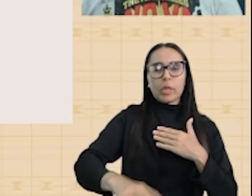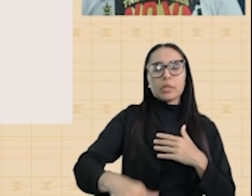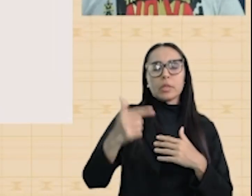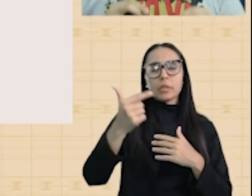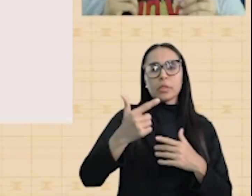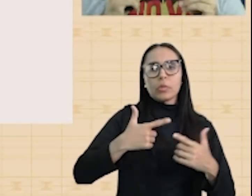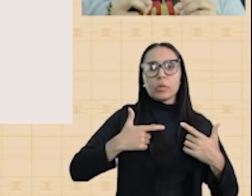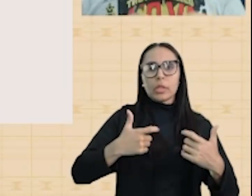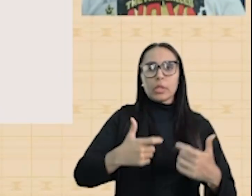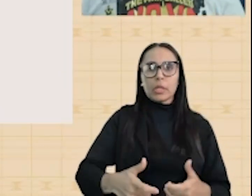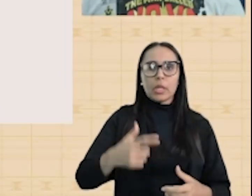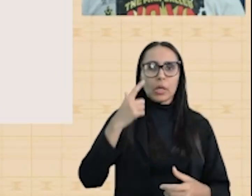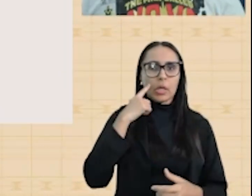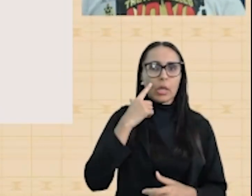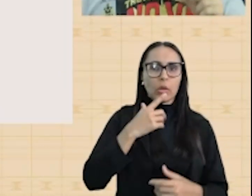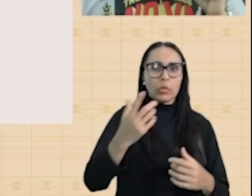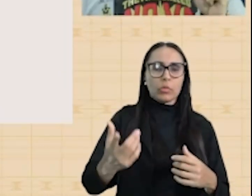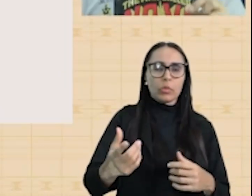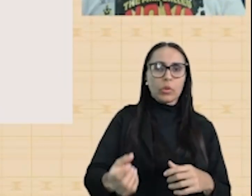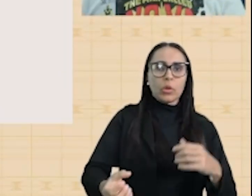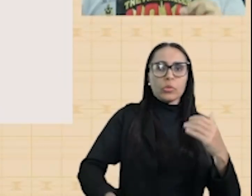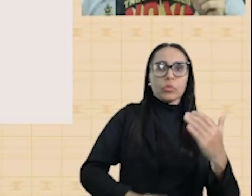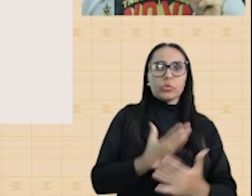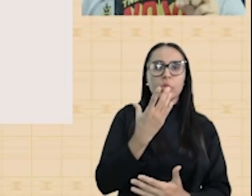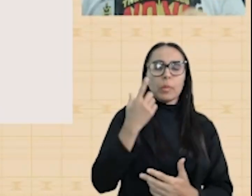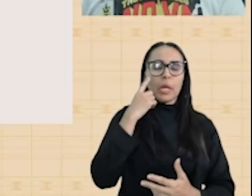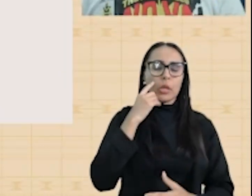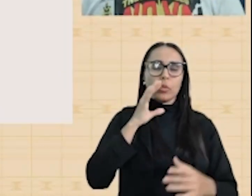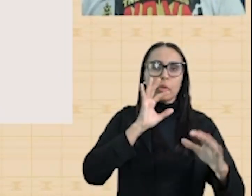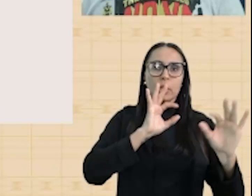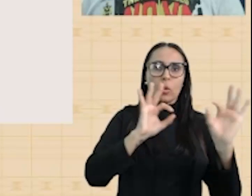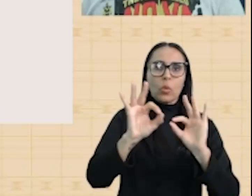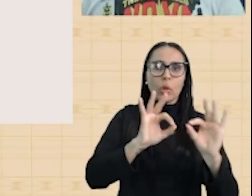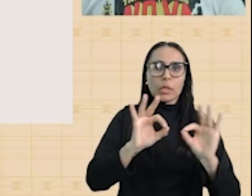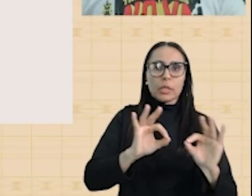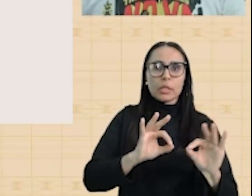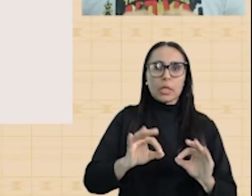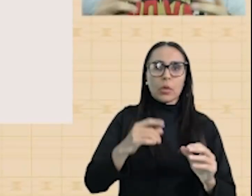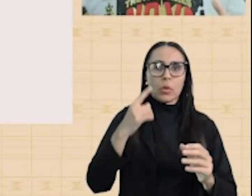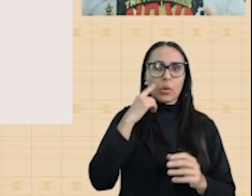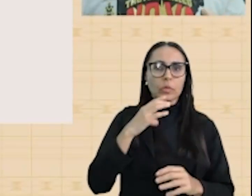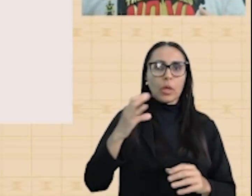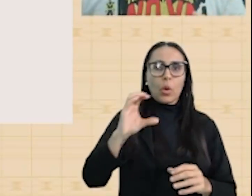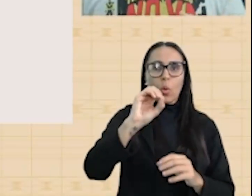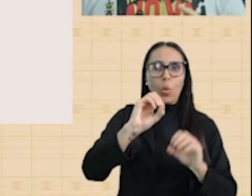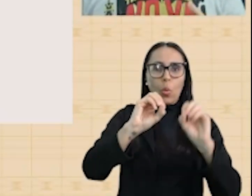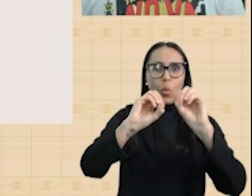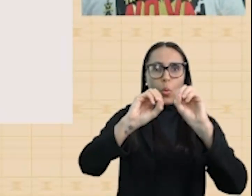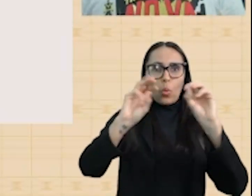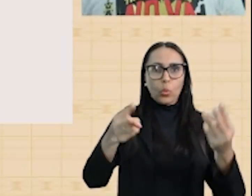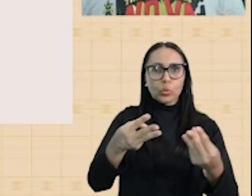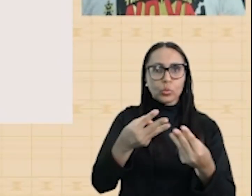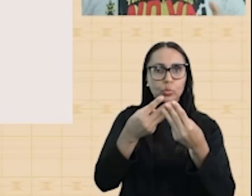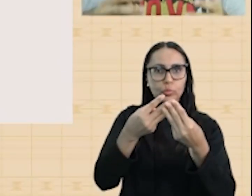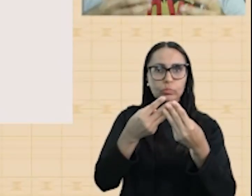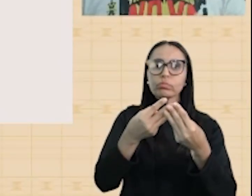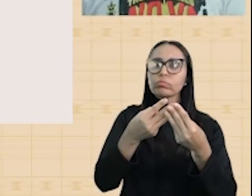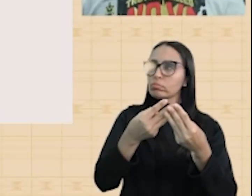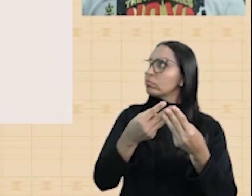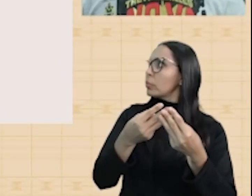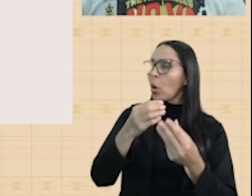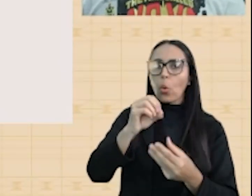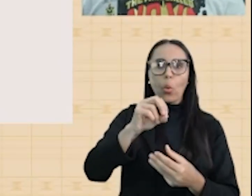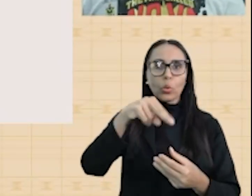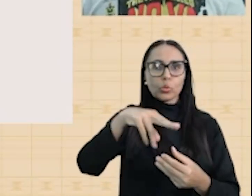Segunda Guerra a criação da Organização das Nações Unidas, a ONU, ou como a gente costuma chamar,